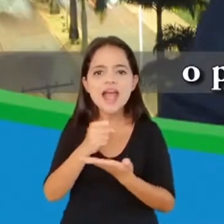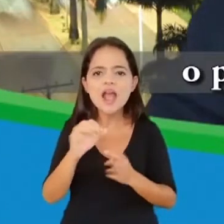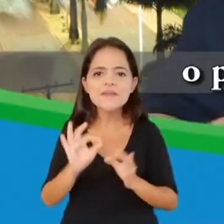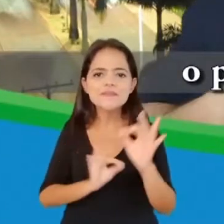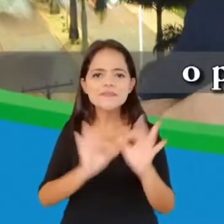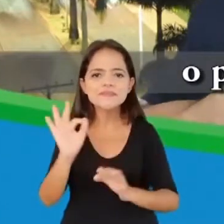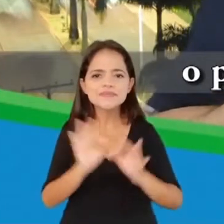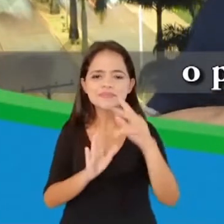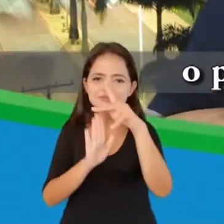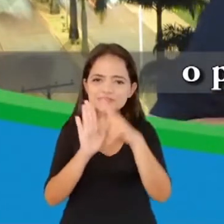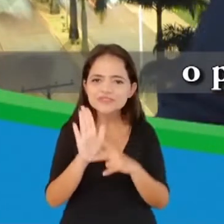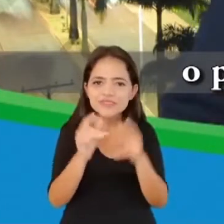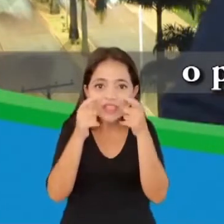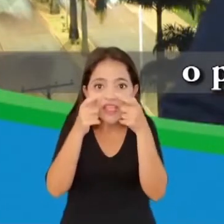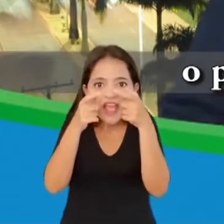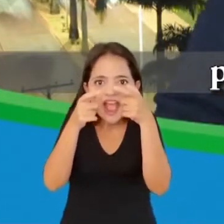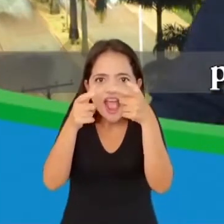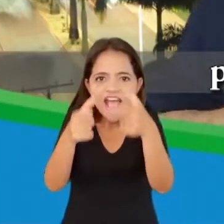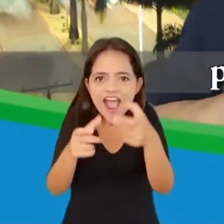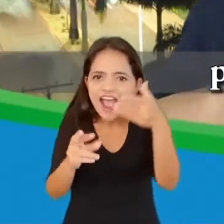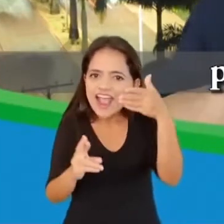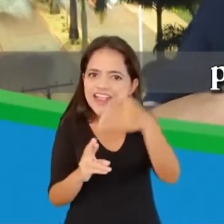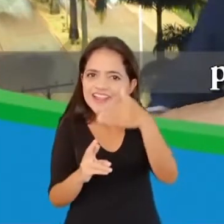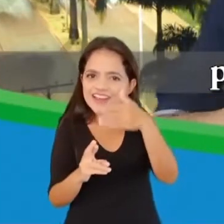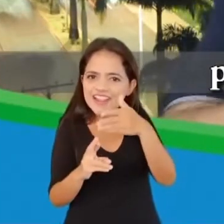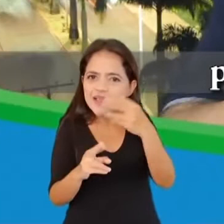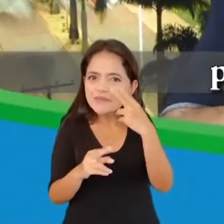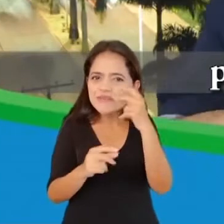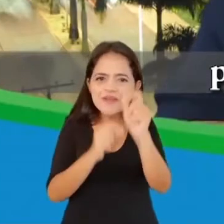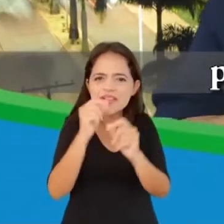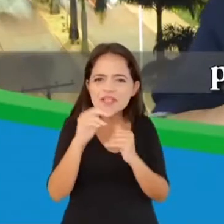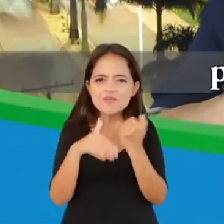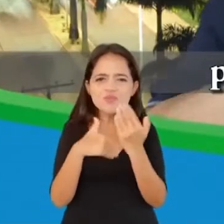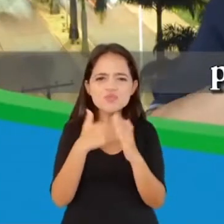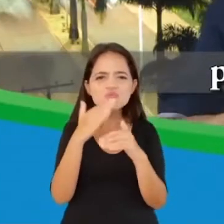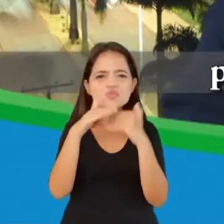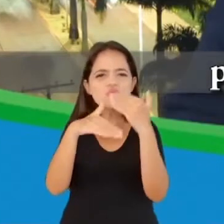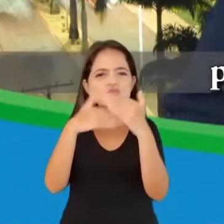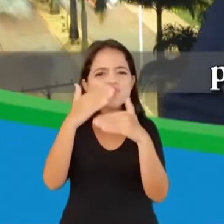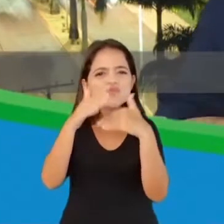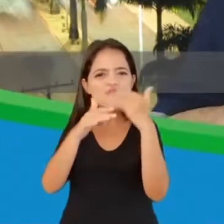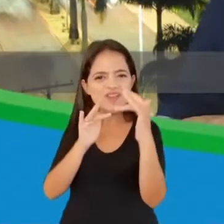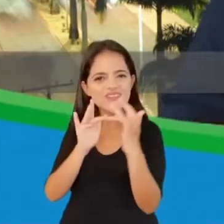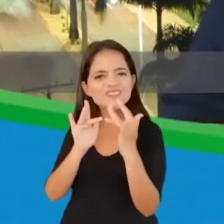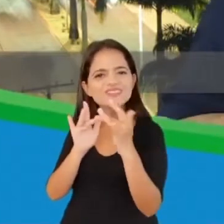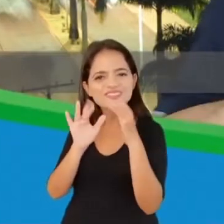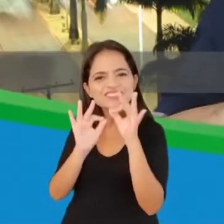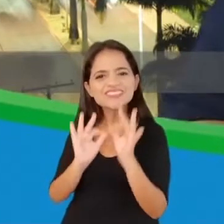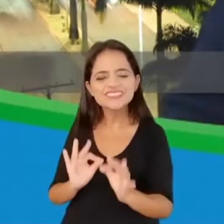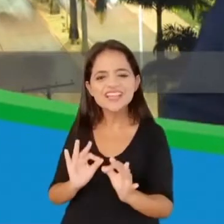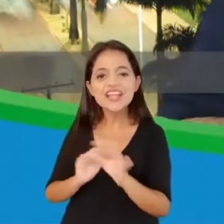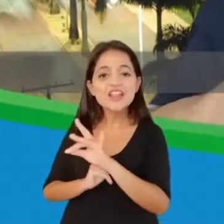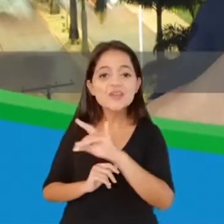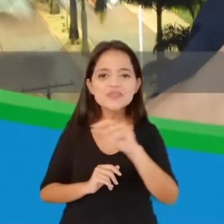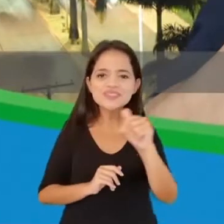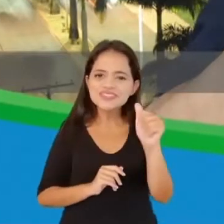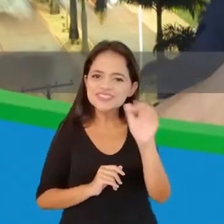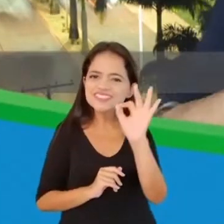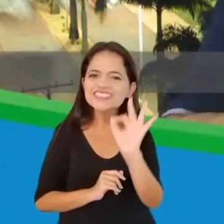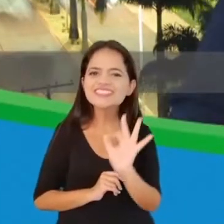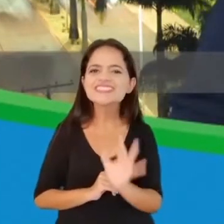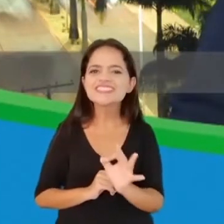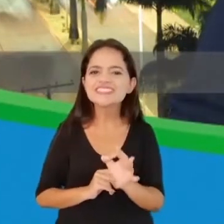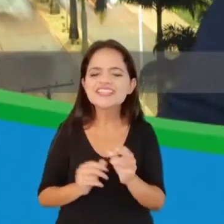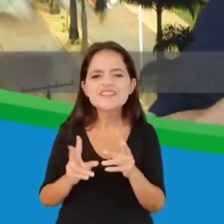planejamento e o acompanhamento de metas para que produzam os resultados esperados dentro dos prazos e de